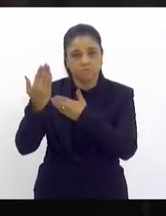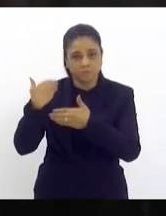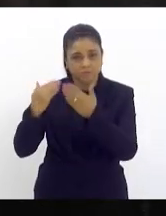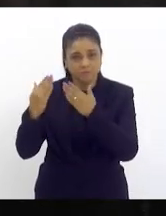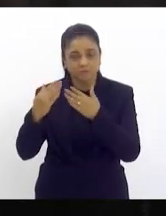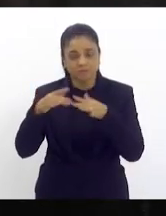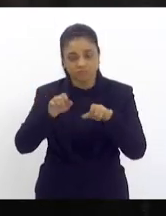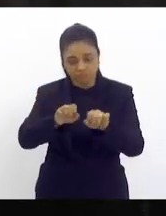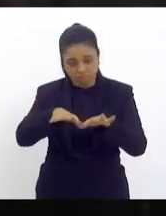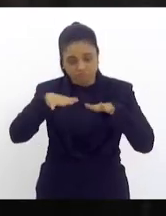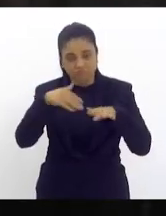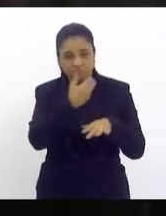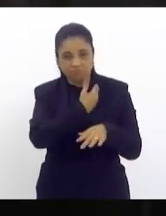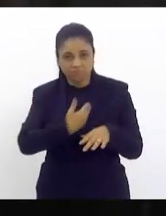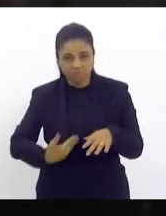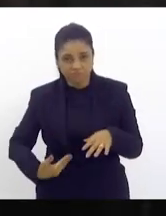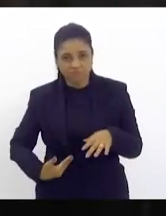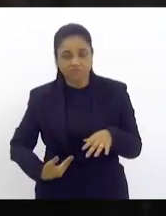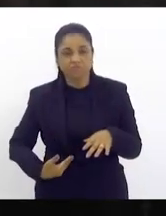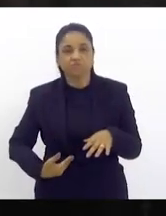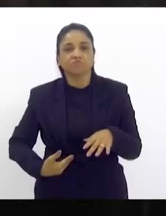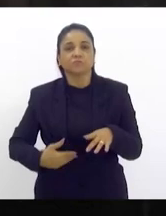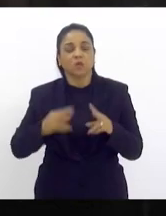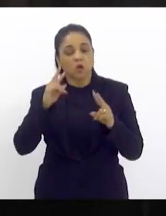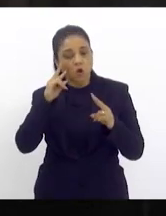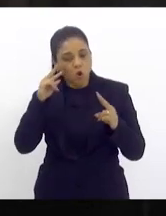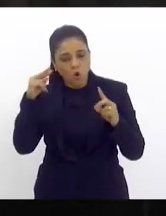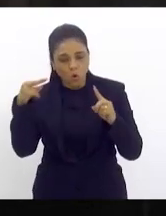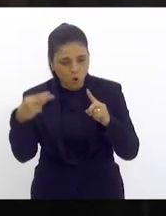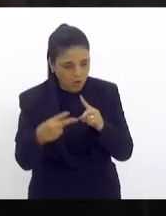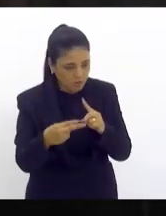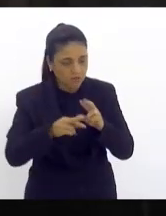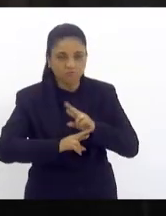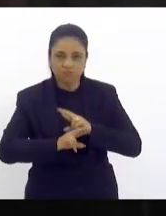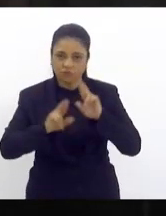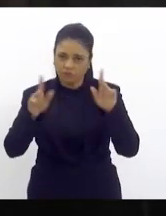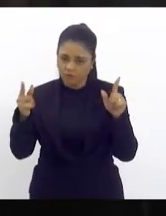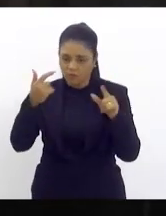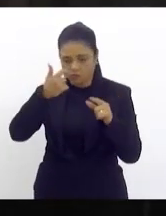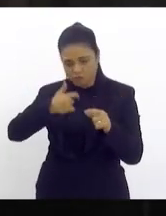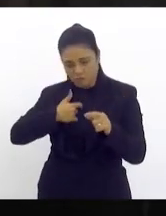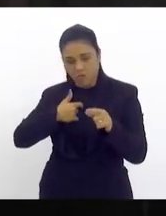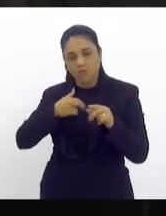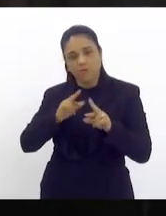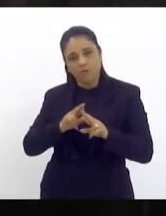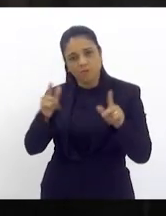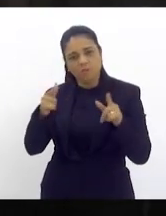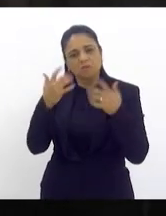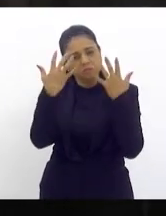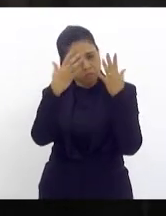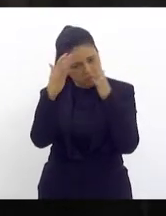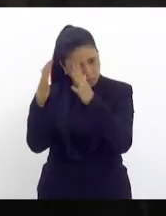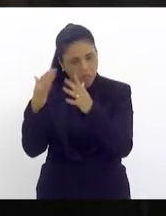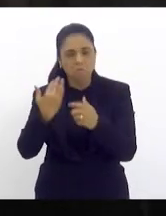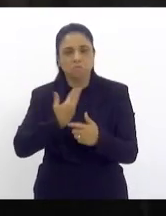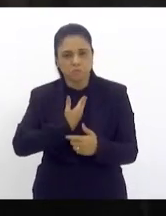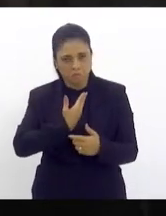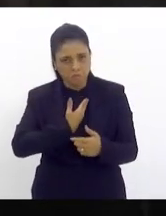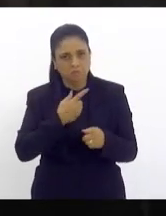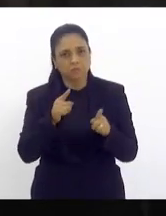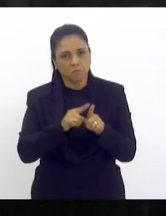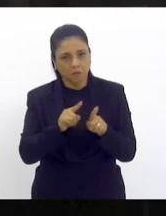com diferenças aos colegas na forma como olhamos a questão da violência das escolas mas para saudar os colegas naquilo que eles